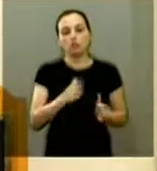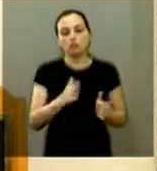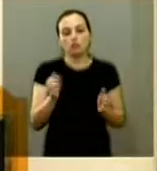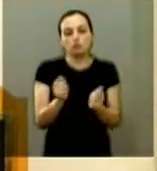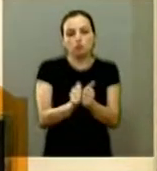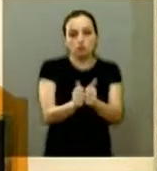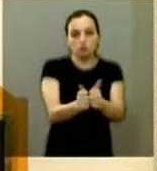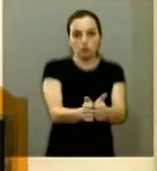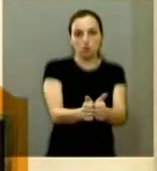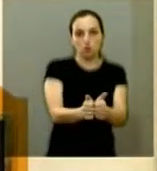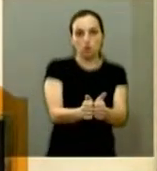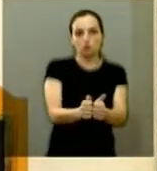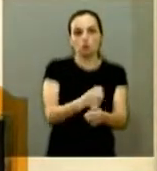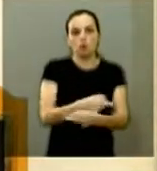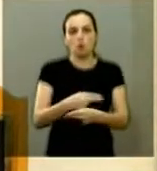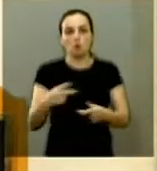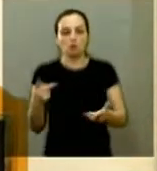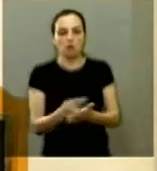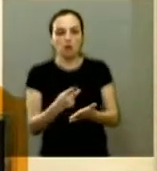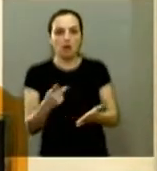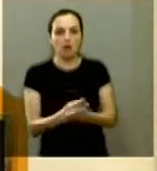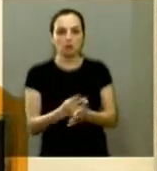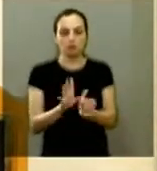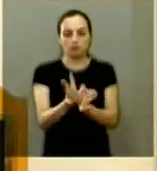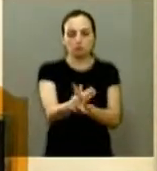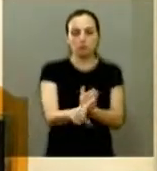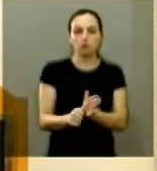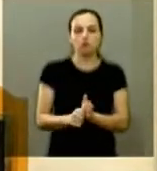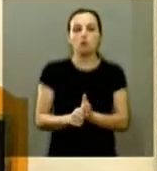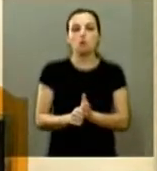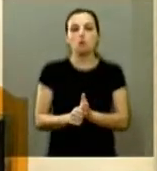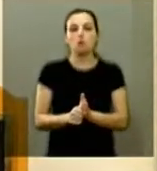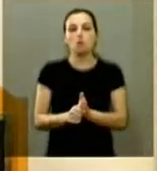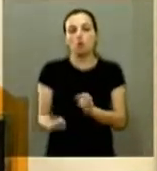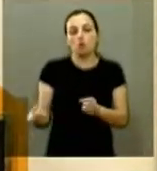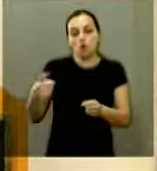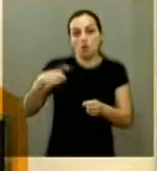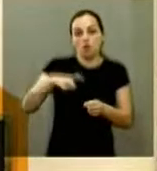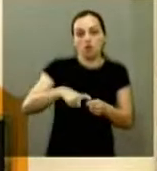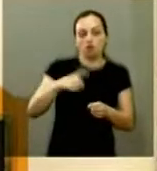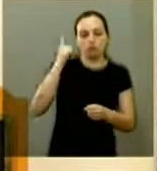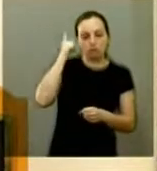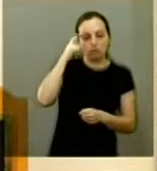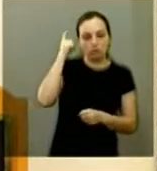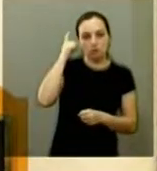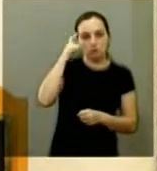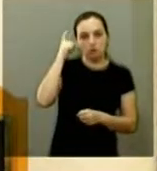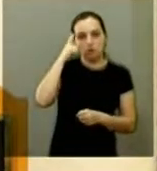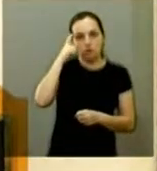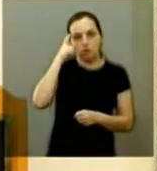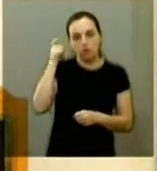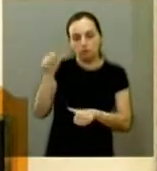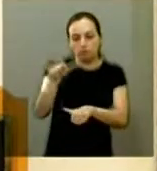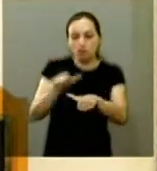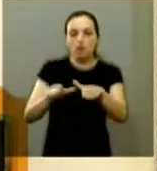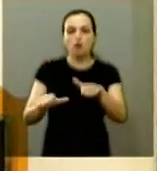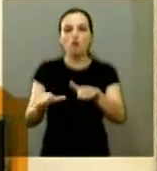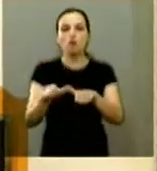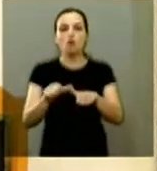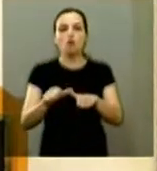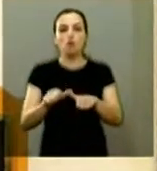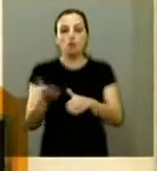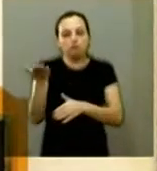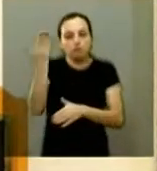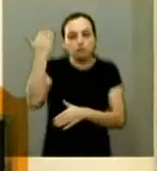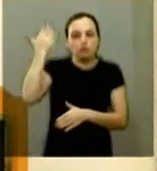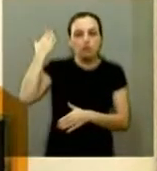ver tantos atos de corrupção se retome da consciência militante e revolucionária do passado para